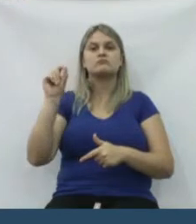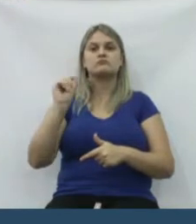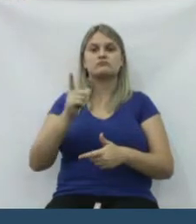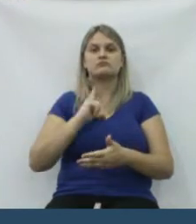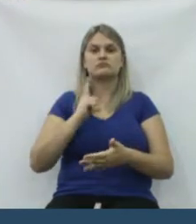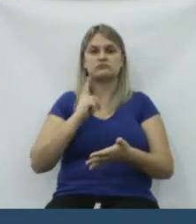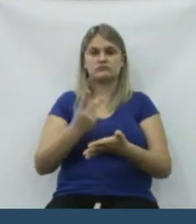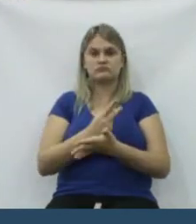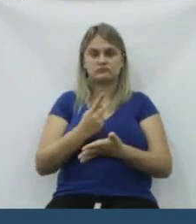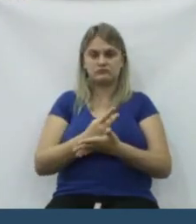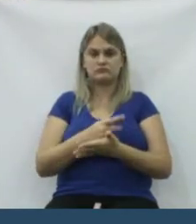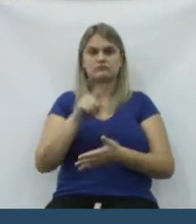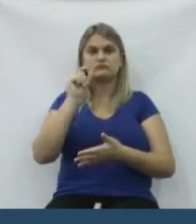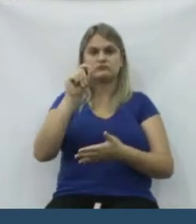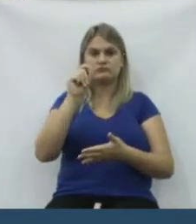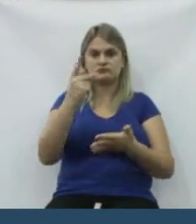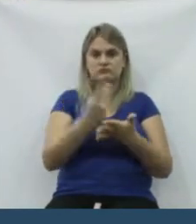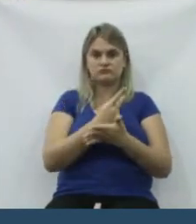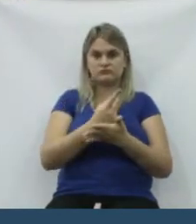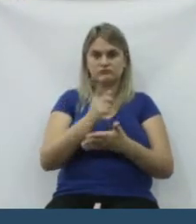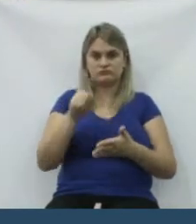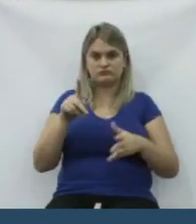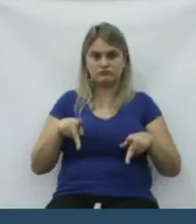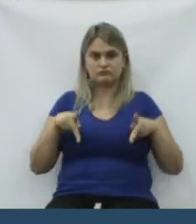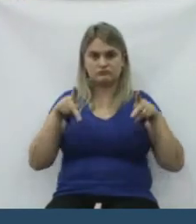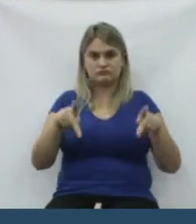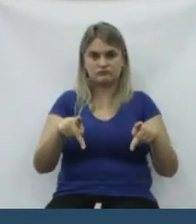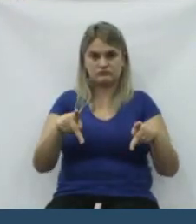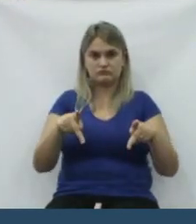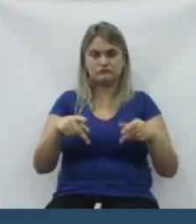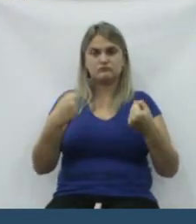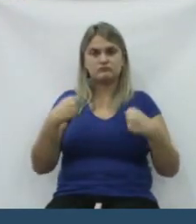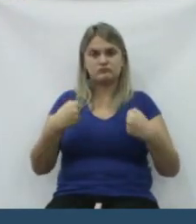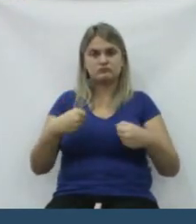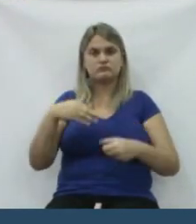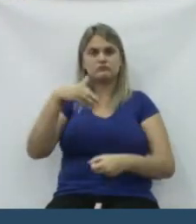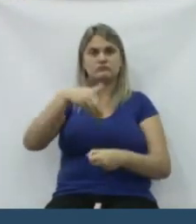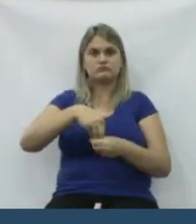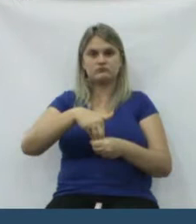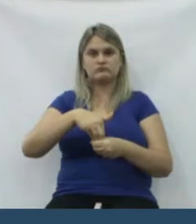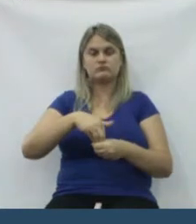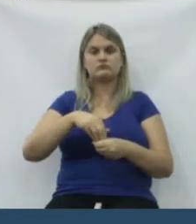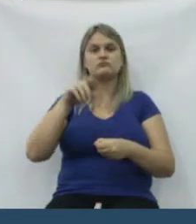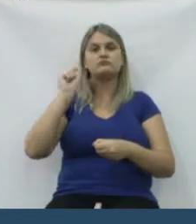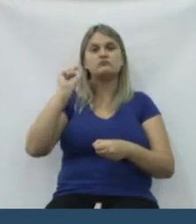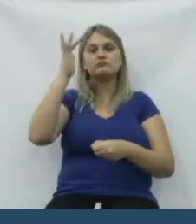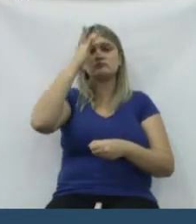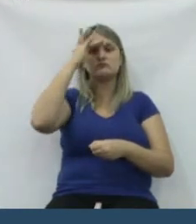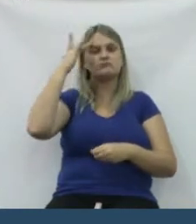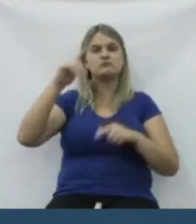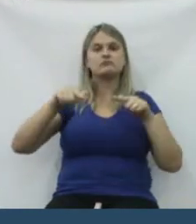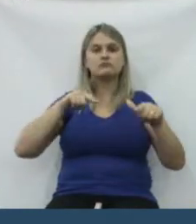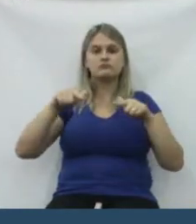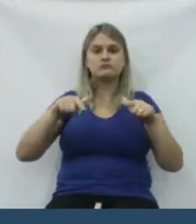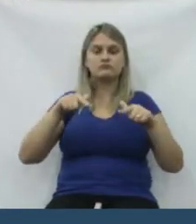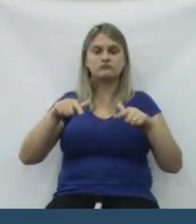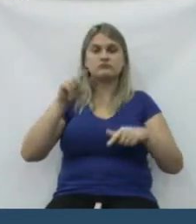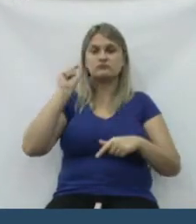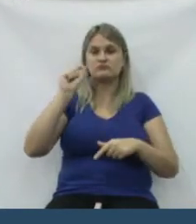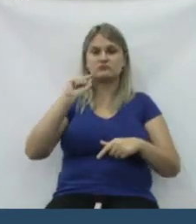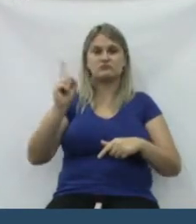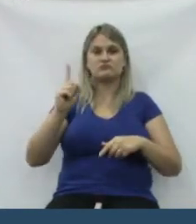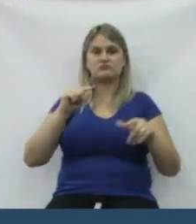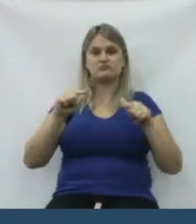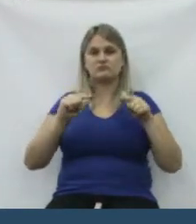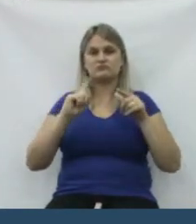quem que está errado? Quem está errado é a população. Tem que votar no cara que trabalha. O